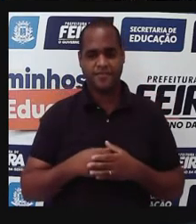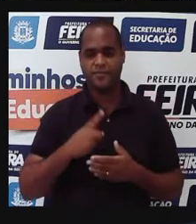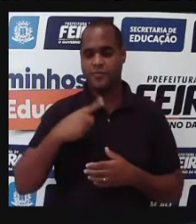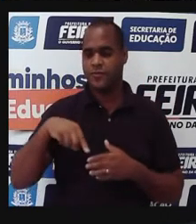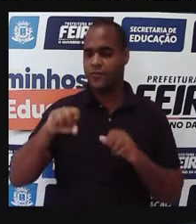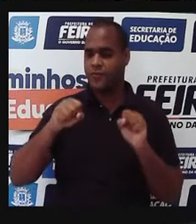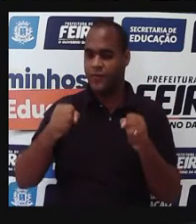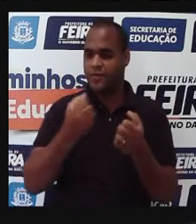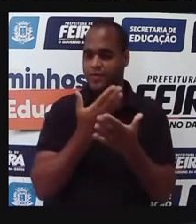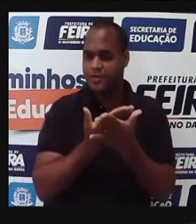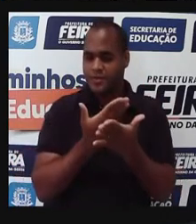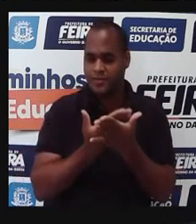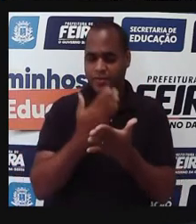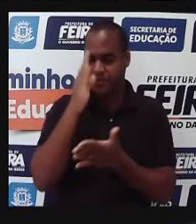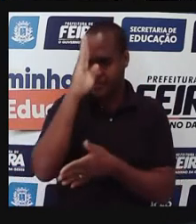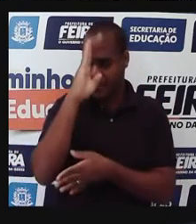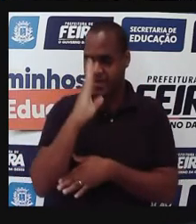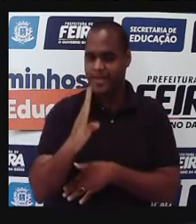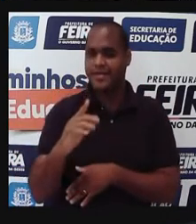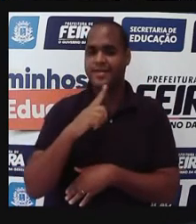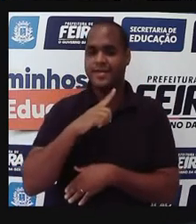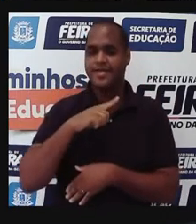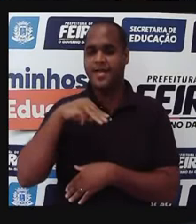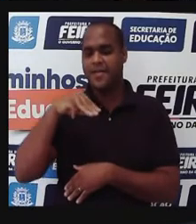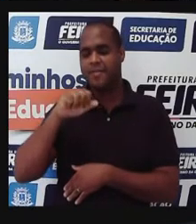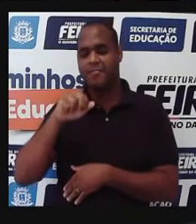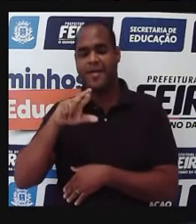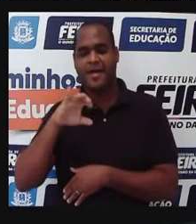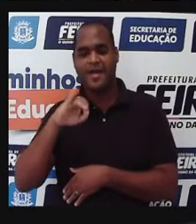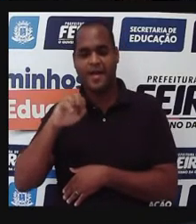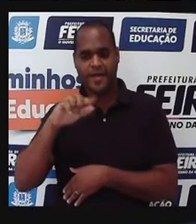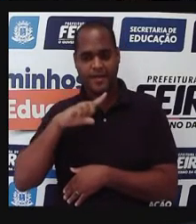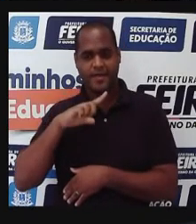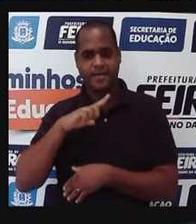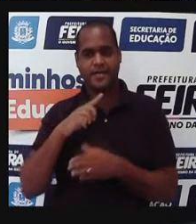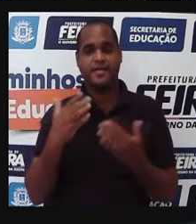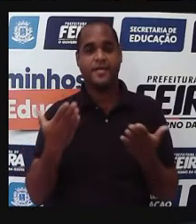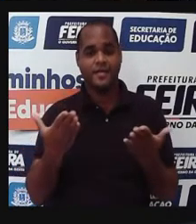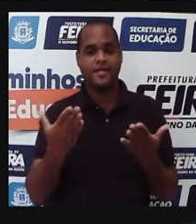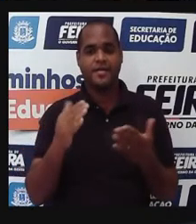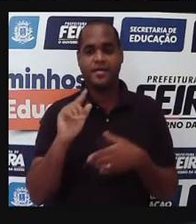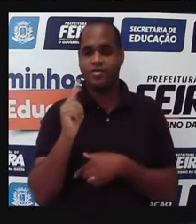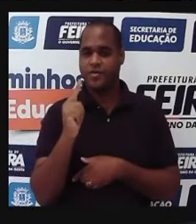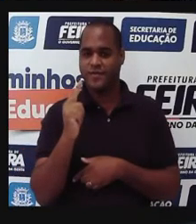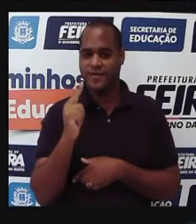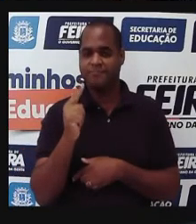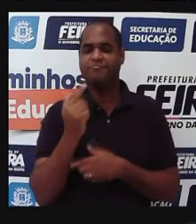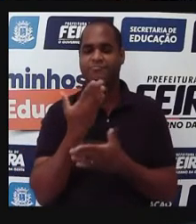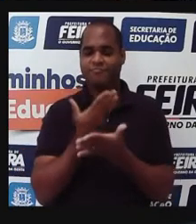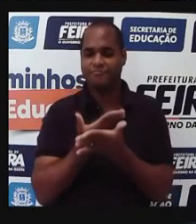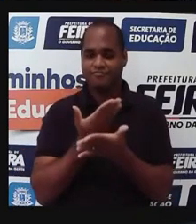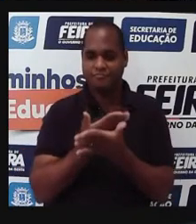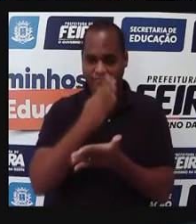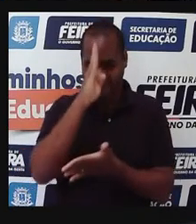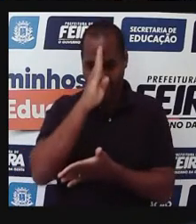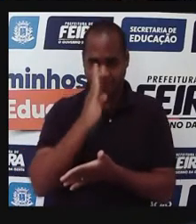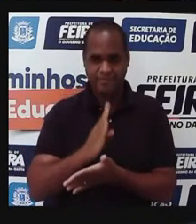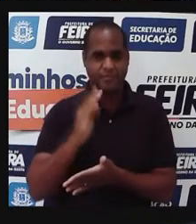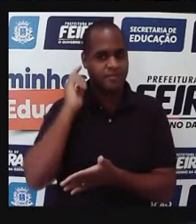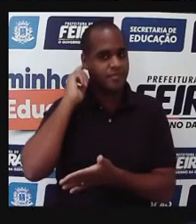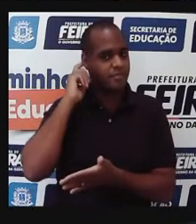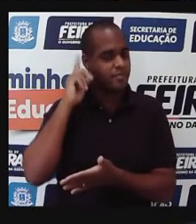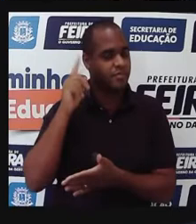estudos brasileira, né, que é Maria Adélia Aparecida de Souza. Ela que é geógrafa brasileira,